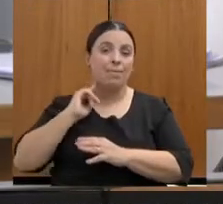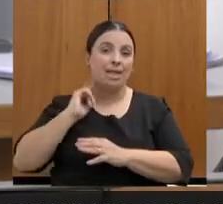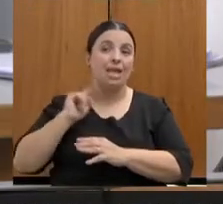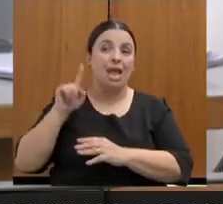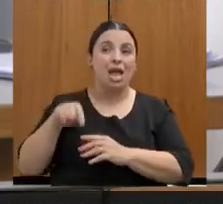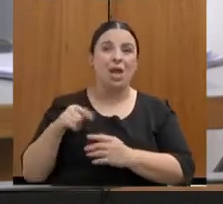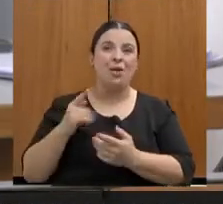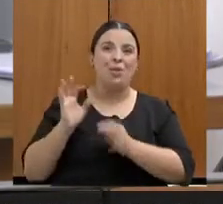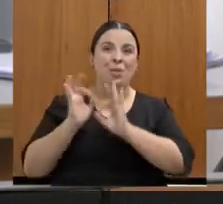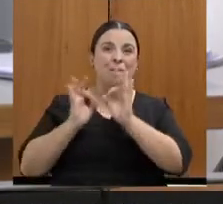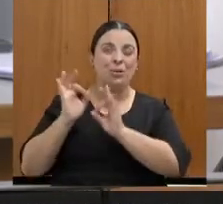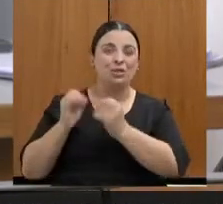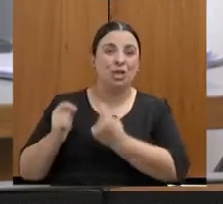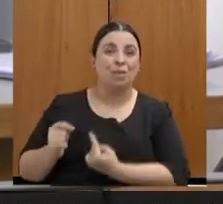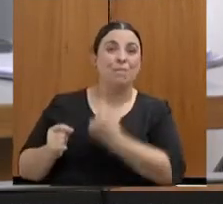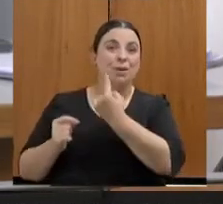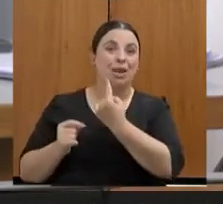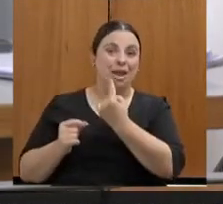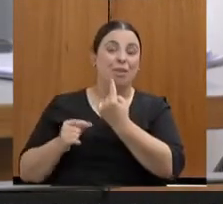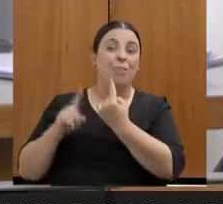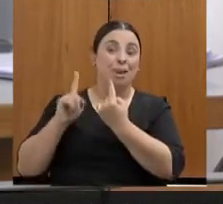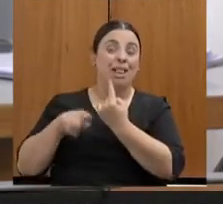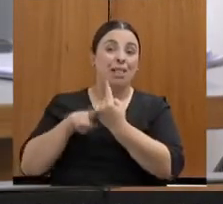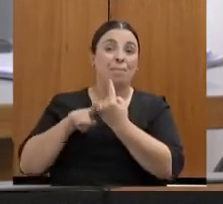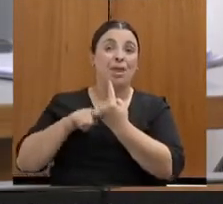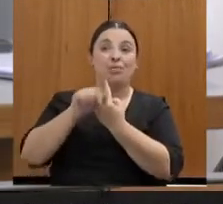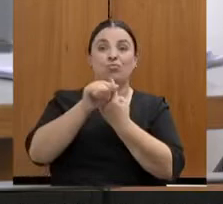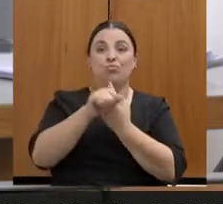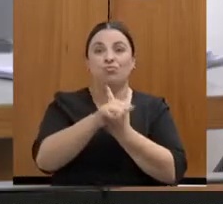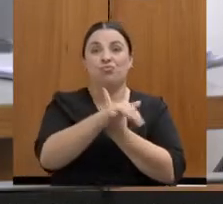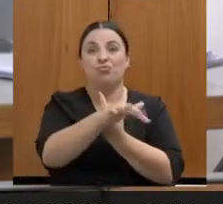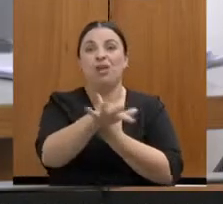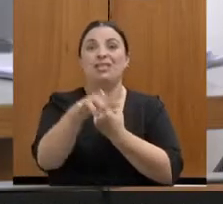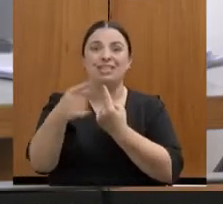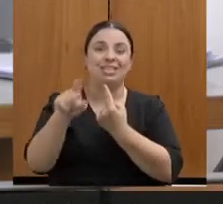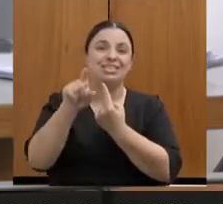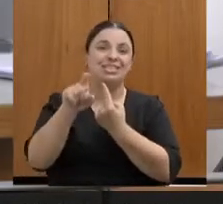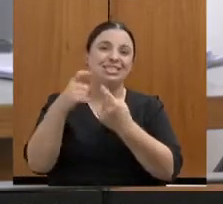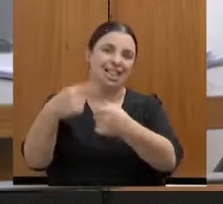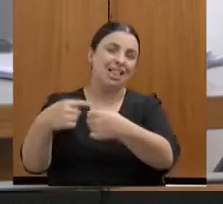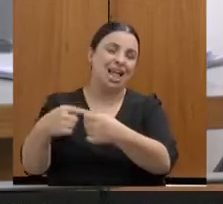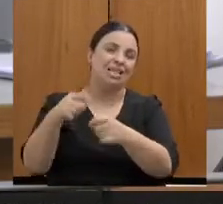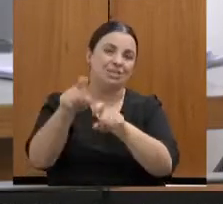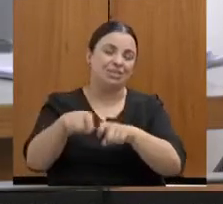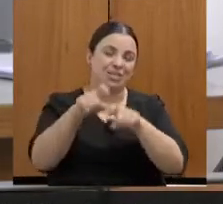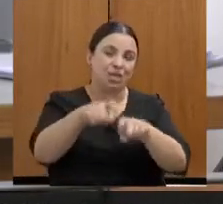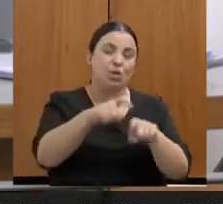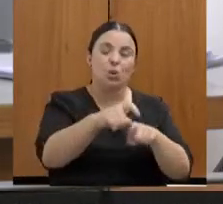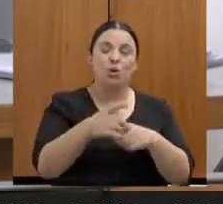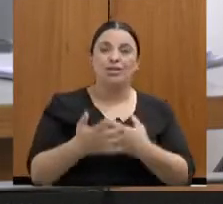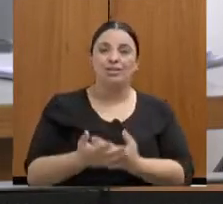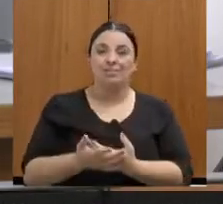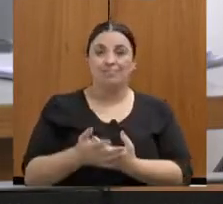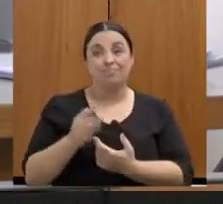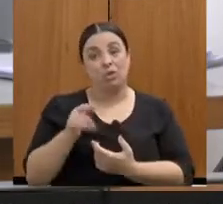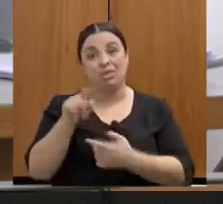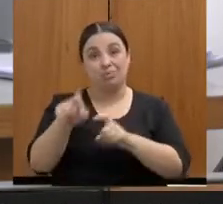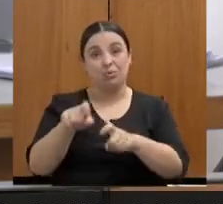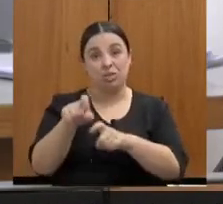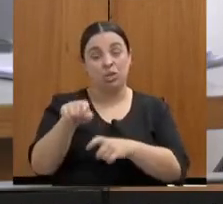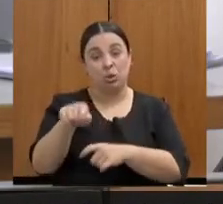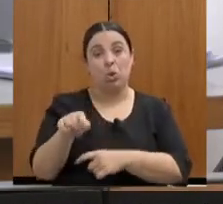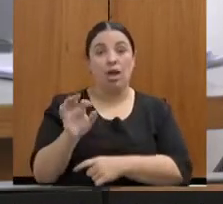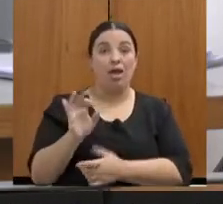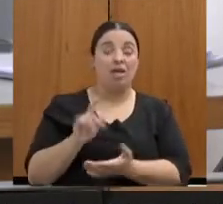também para o interior. Mas nós nos pegamos mesmo. É fato que, no interior, por fim, você vai ter